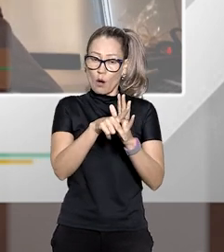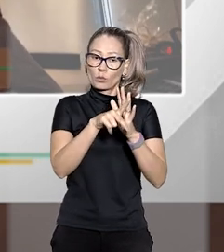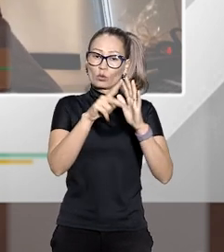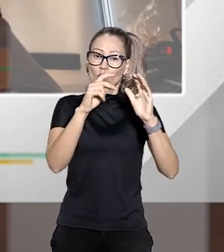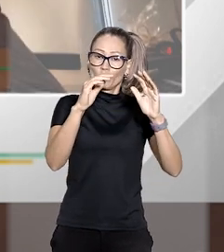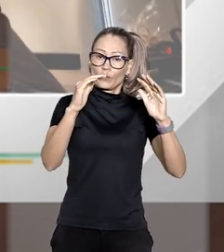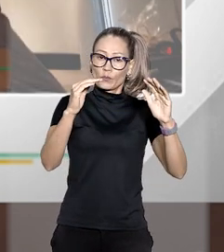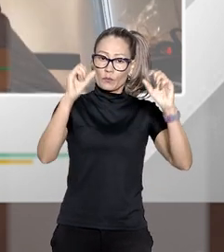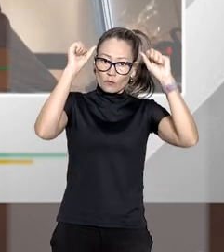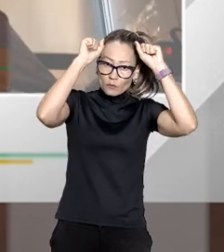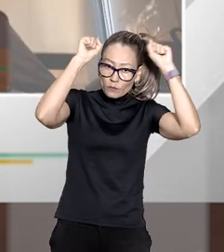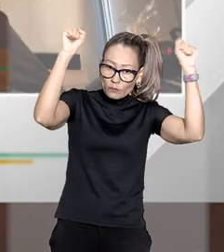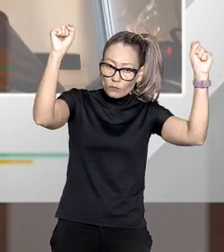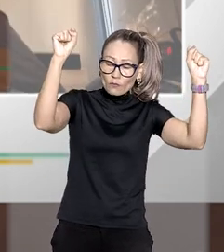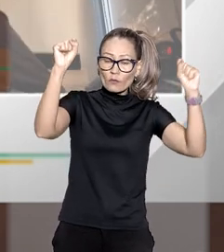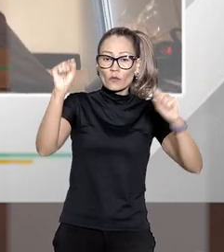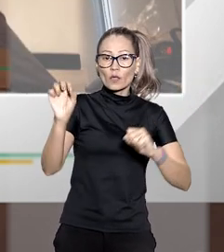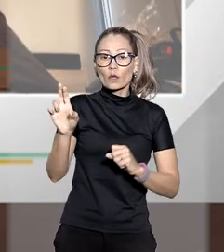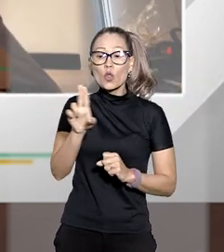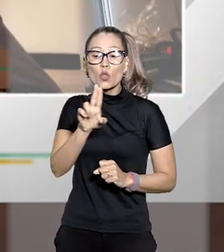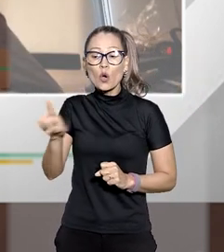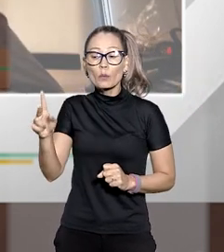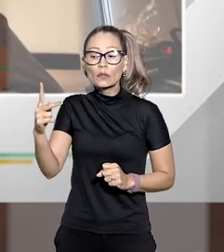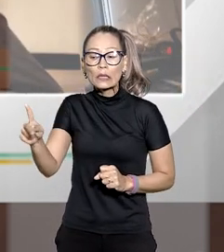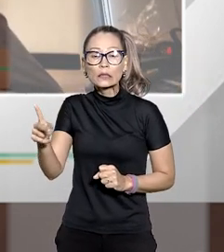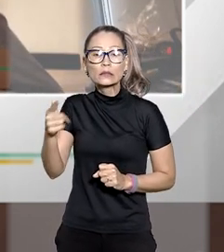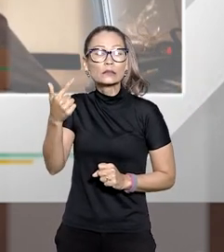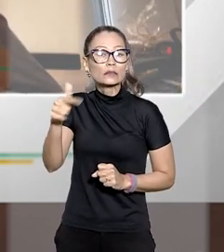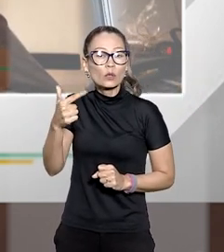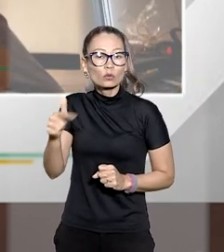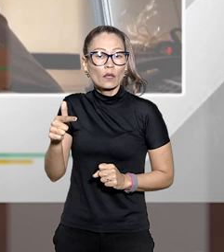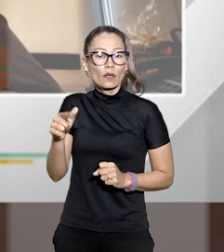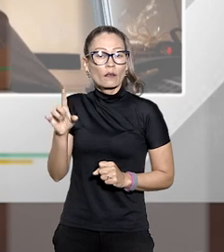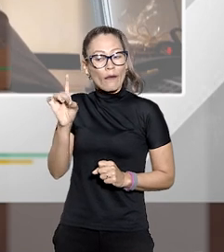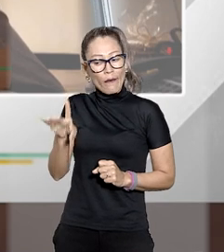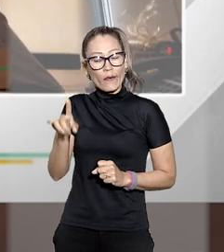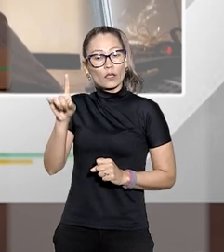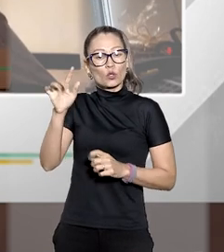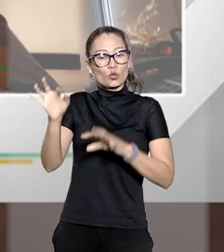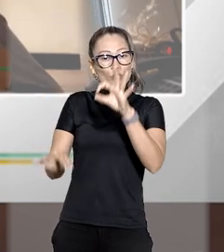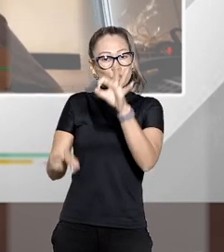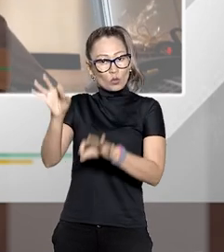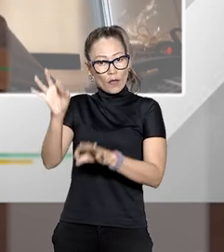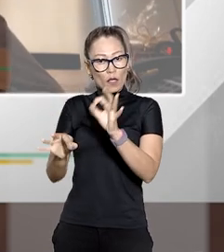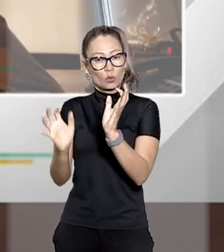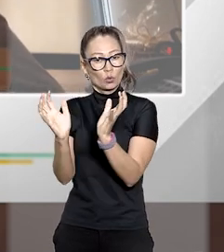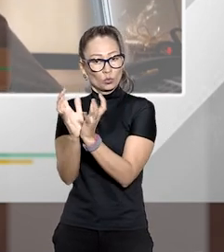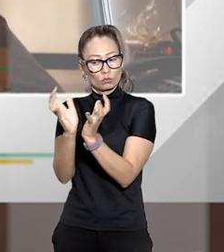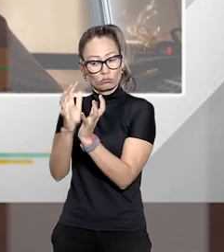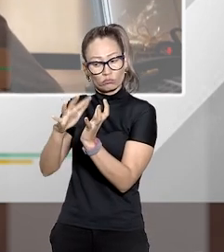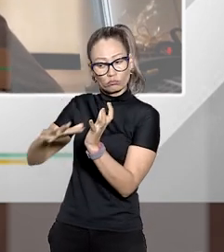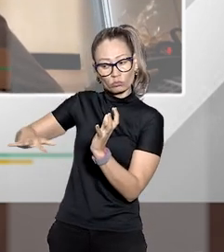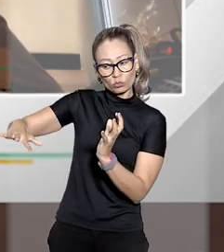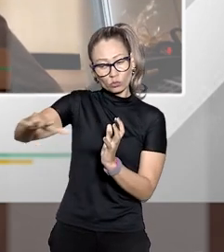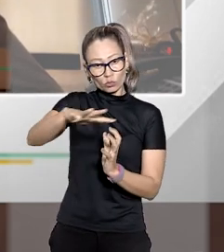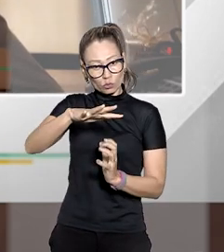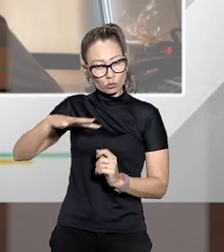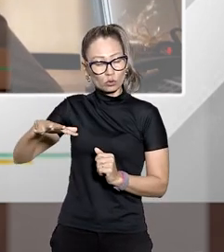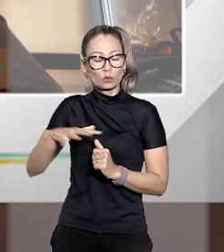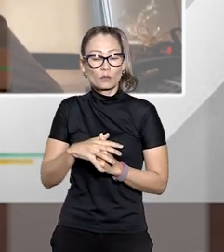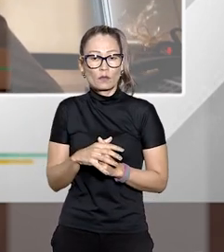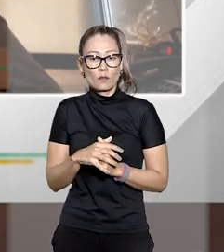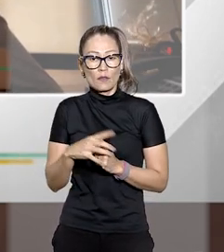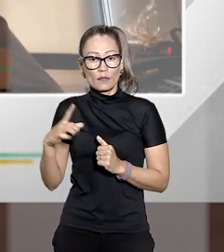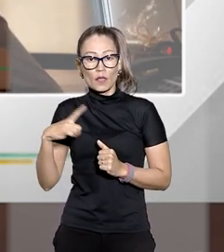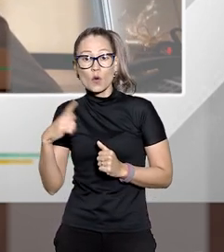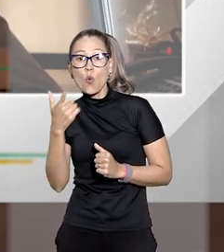se não se nominou esse recurso ele é um recurso inominado julgado na turma ele só cabe